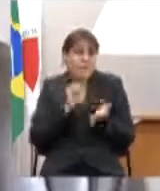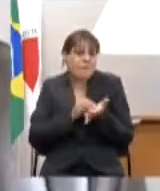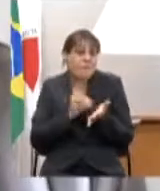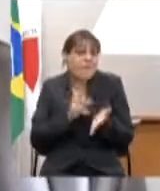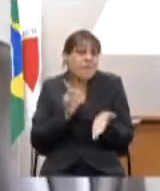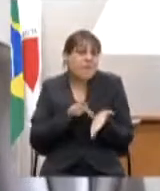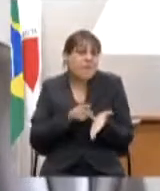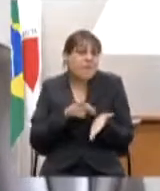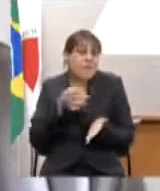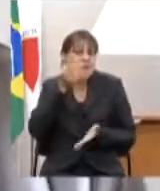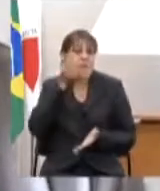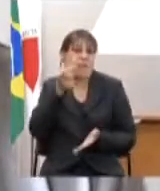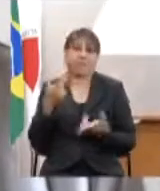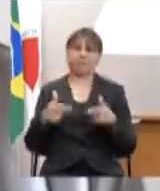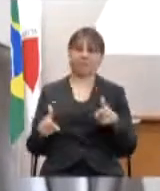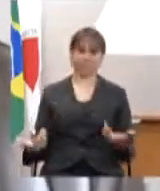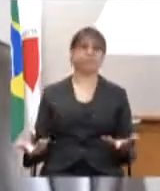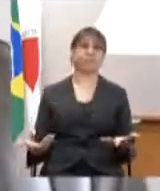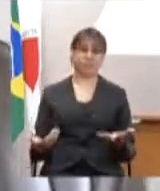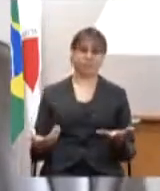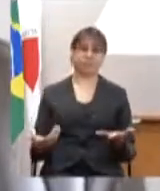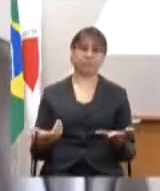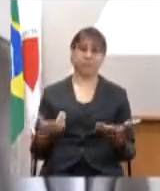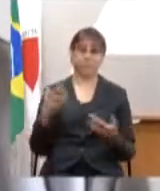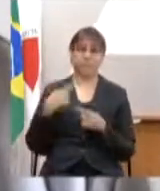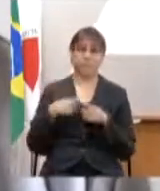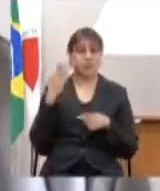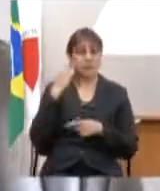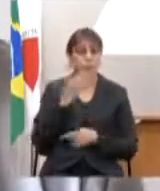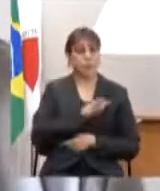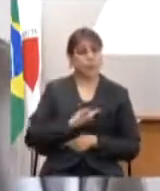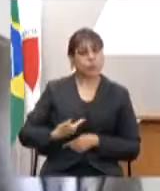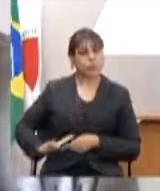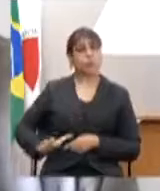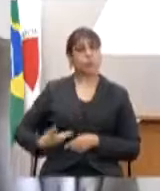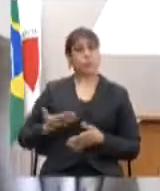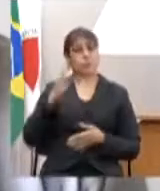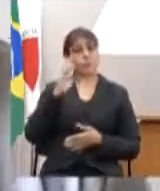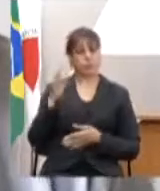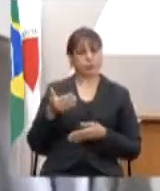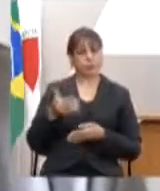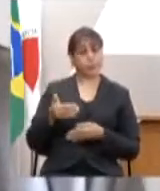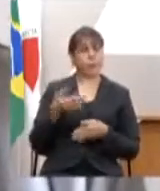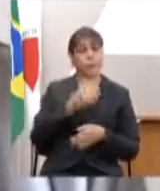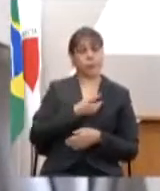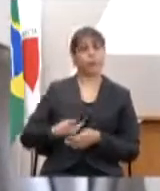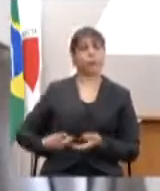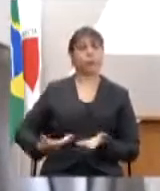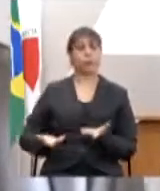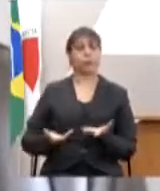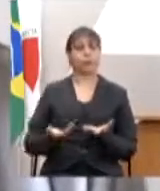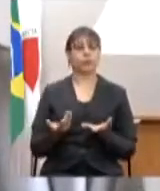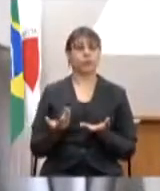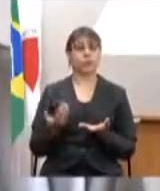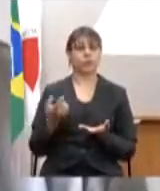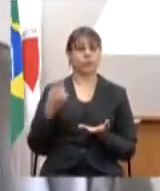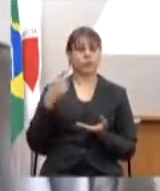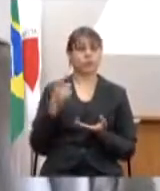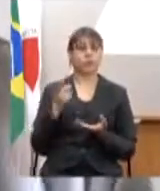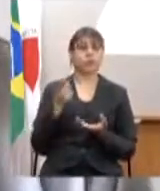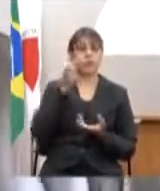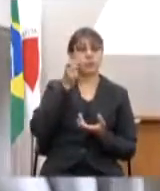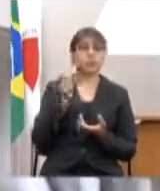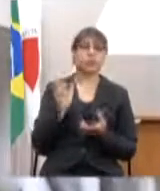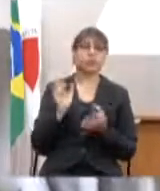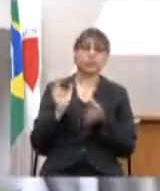que a gente sabe que alguns governos principalmente esse tem em relação a sua população a sua